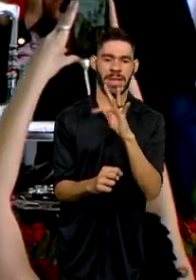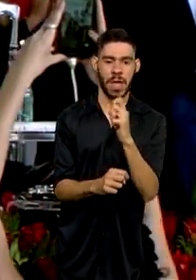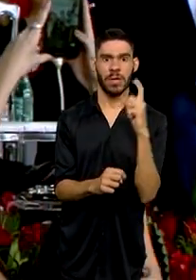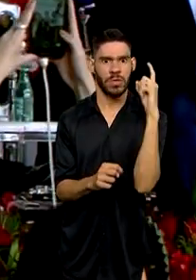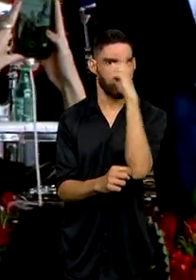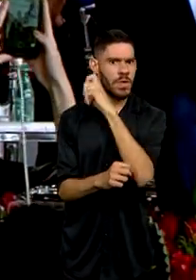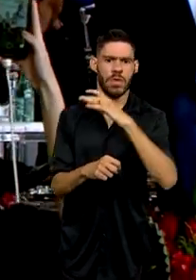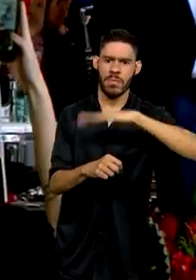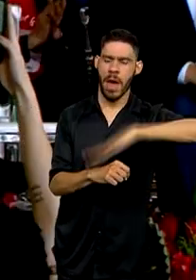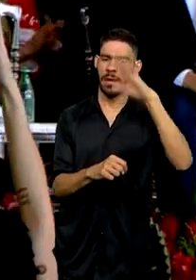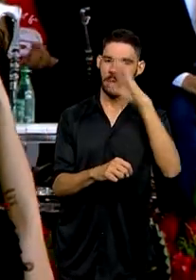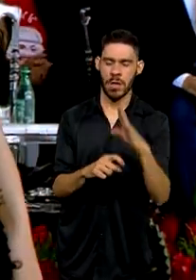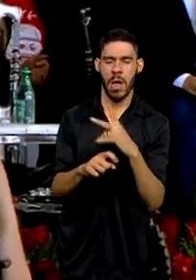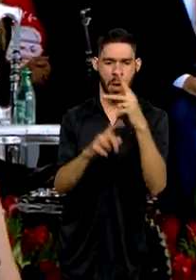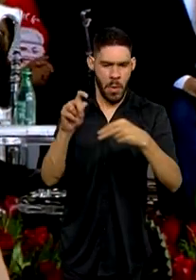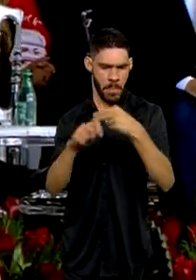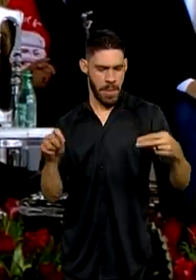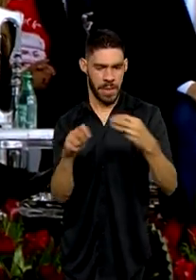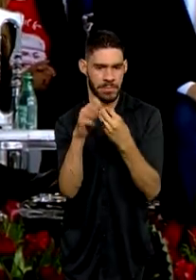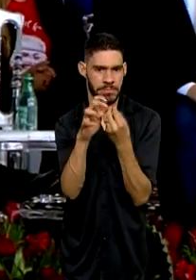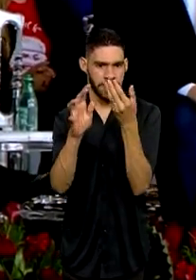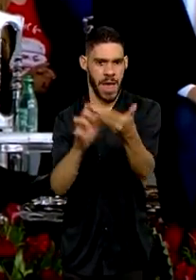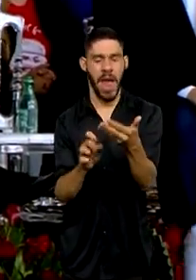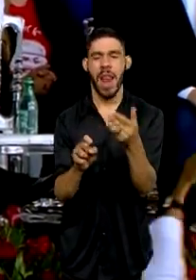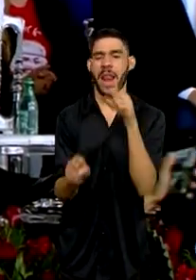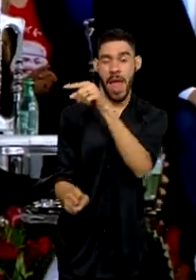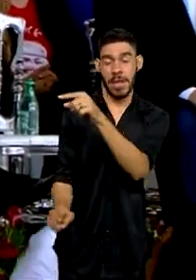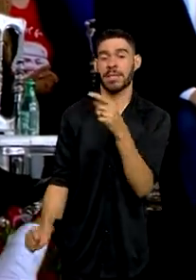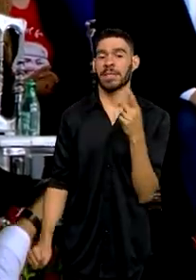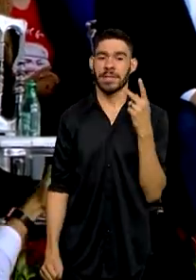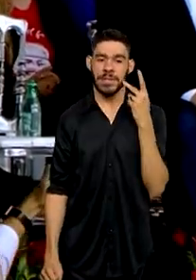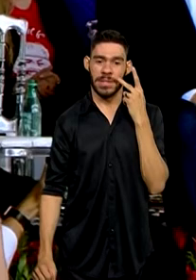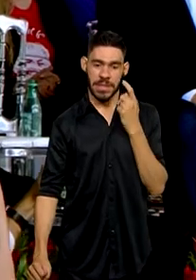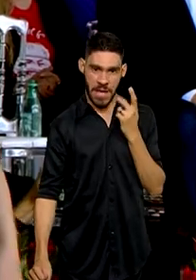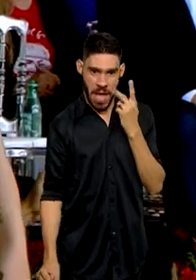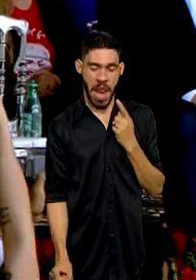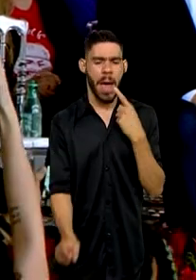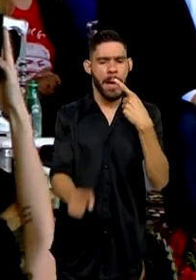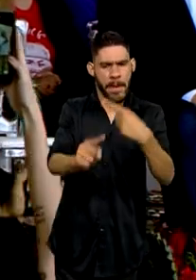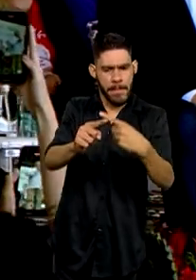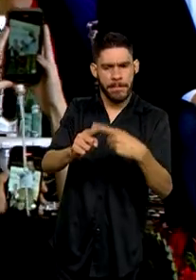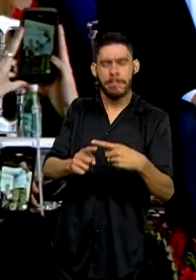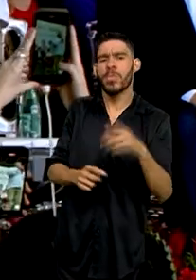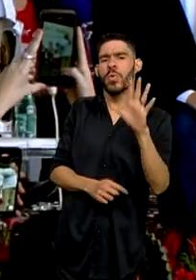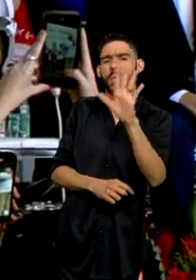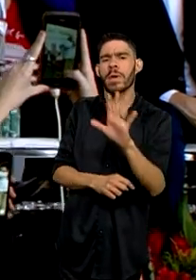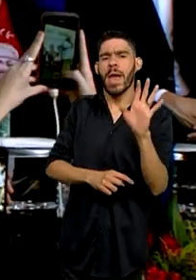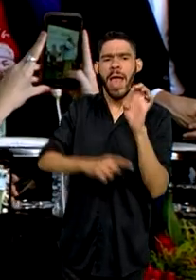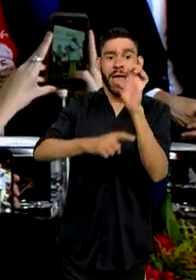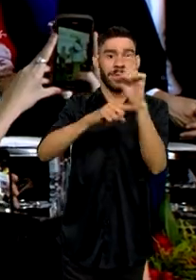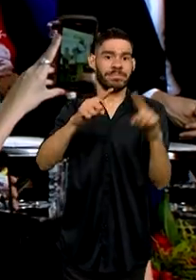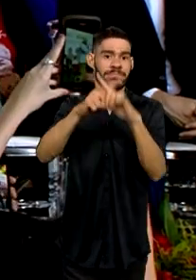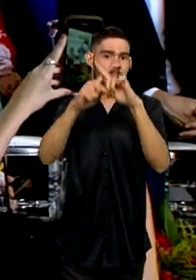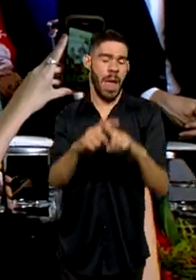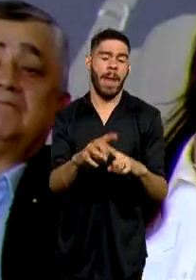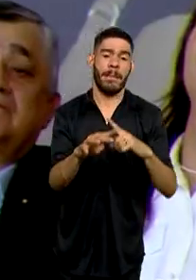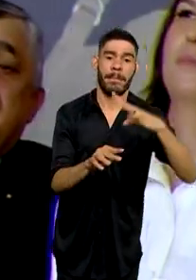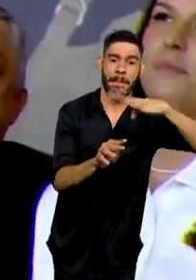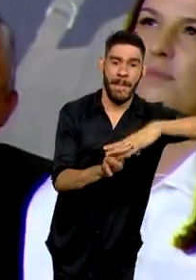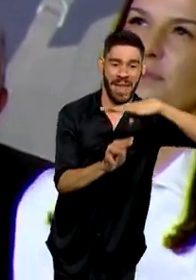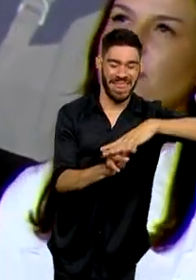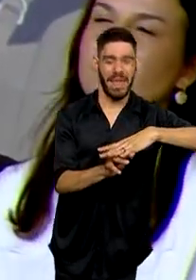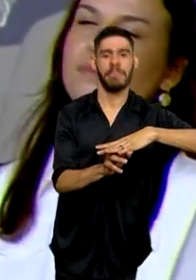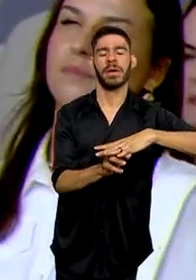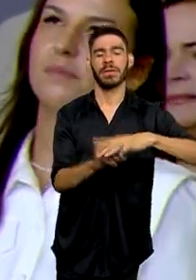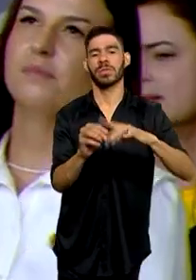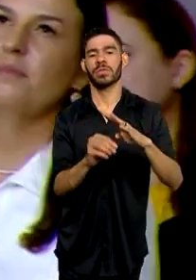É um presente que a gente vai dar ao Ceará, porque o Ceará, quando vai disputar as Olimpíadas da Matemática,